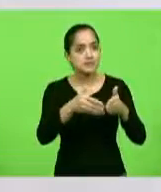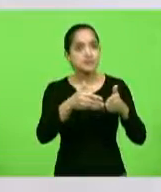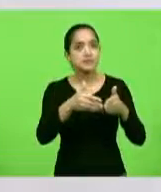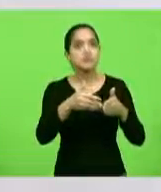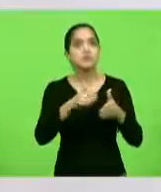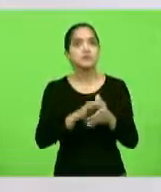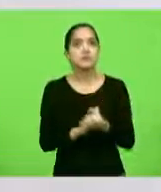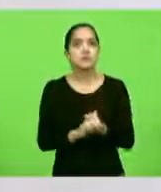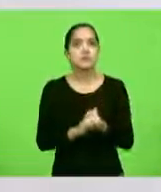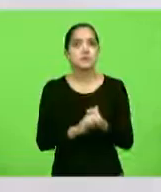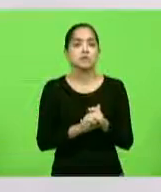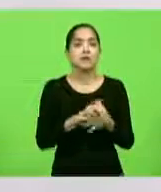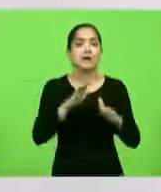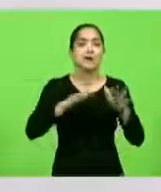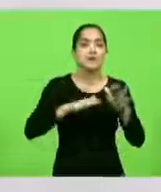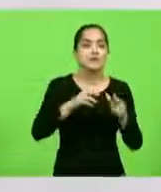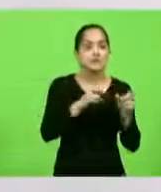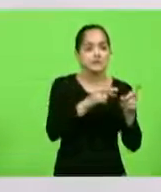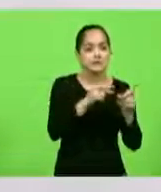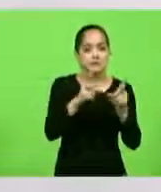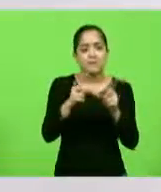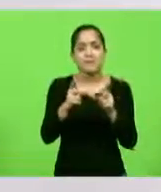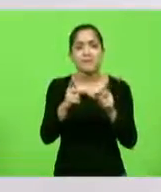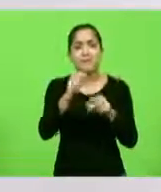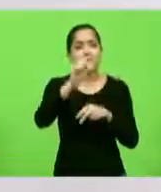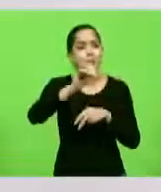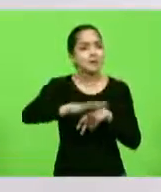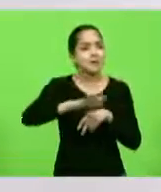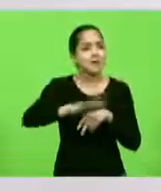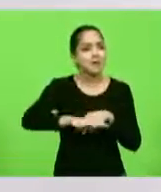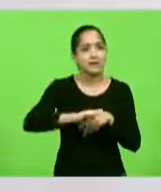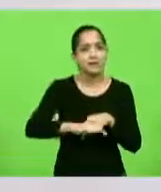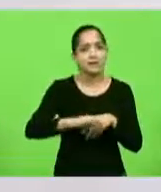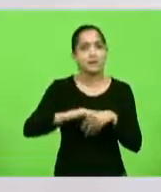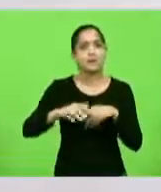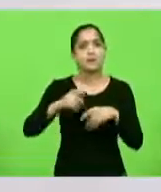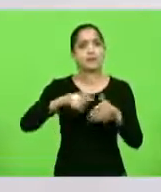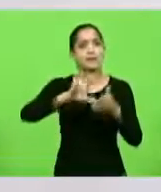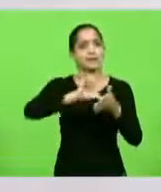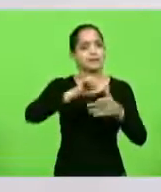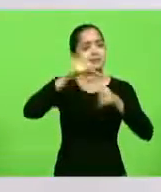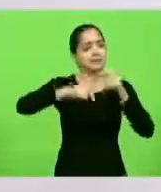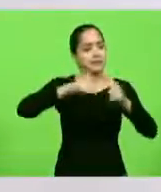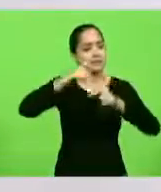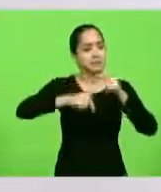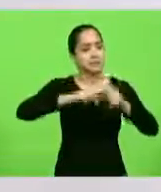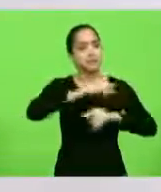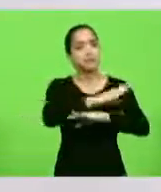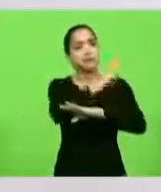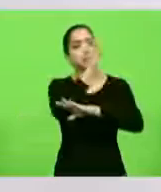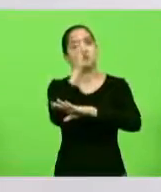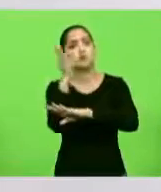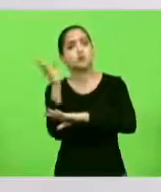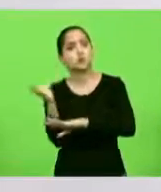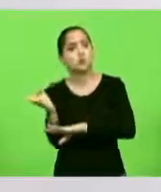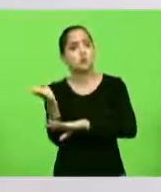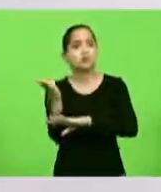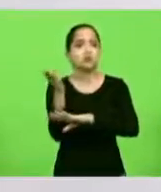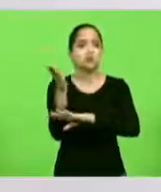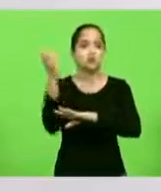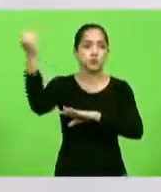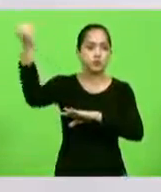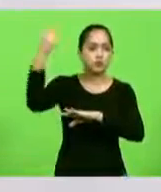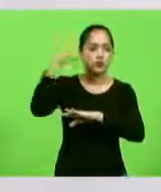Farol de Santa Marta, às vezes vende a preço de banana, passa a noite toda, às vezes passa o dia, sol na muleira forte ali,